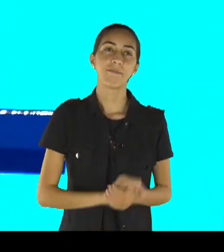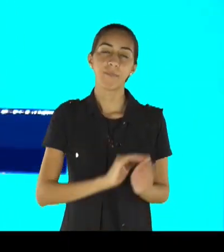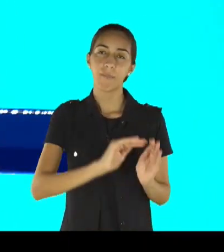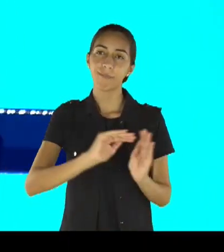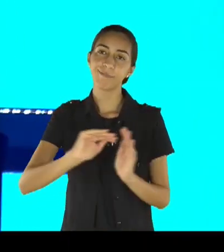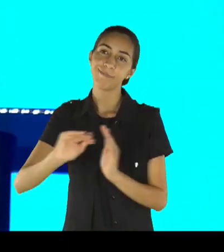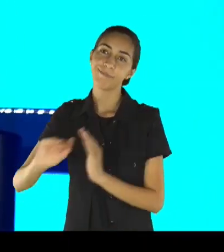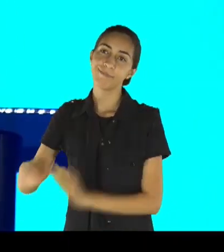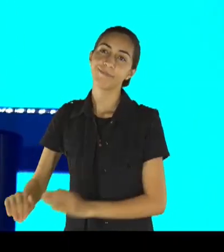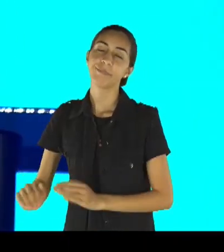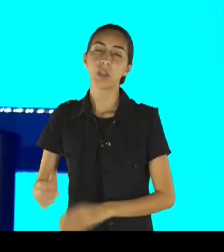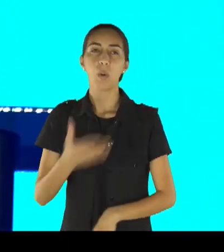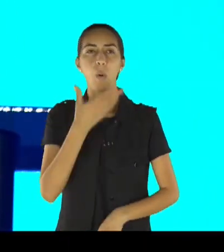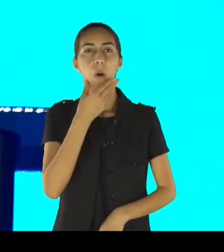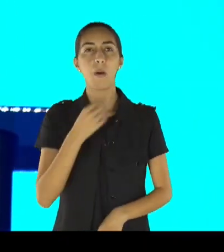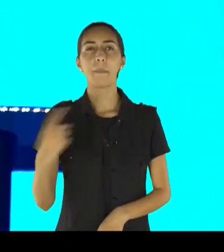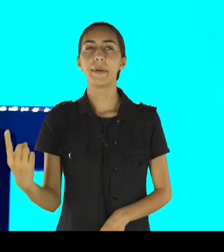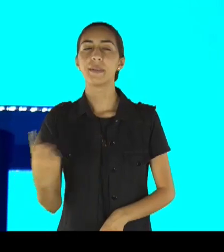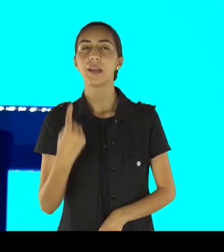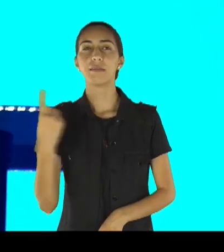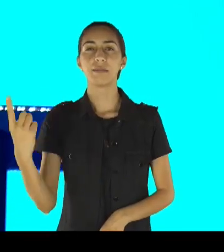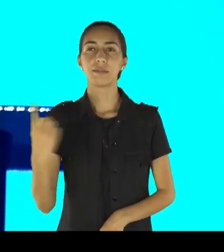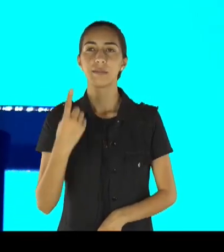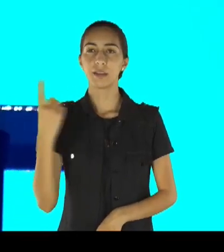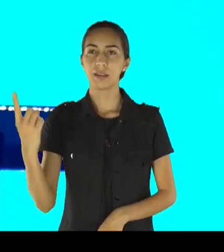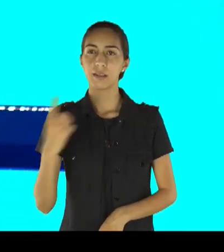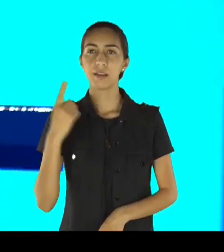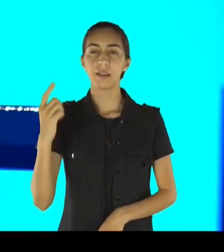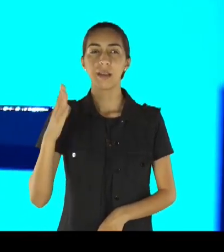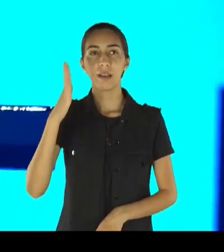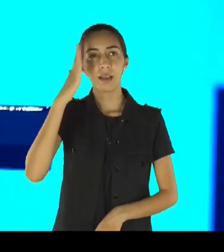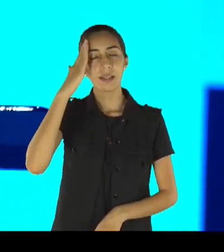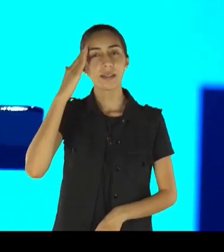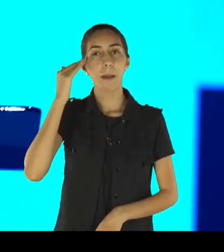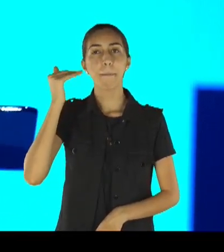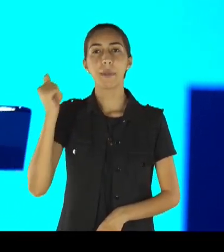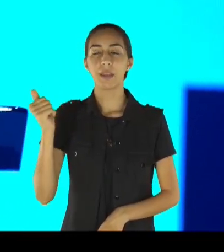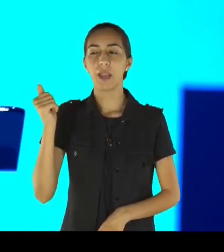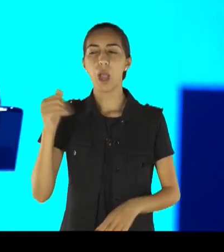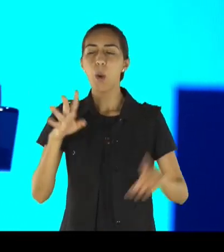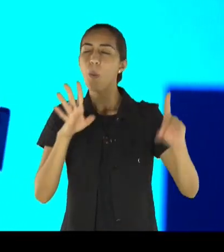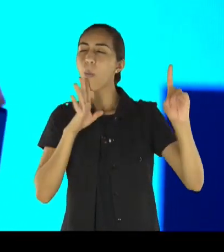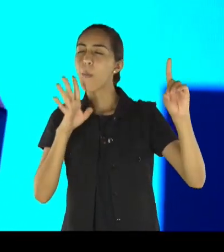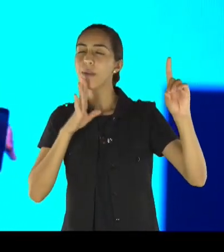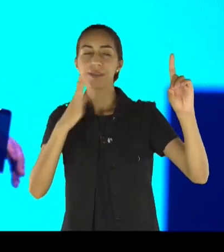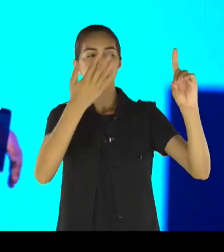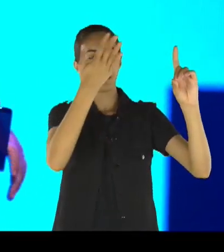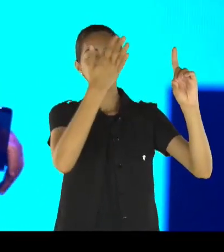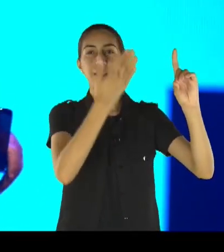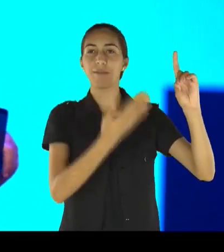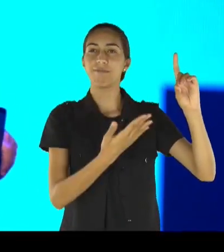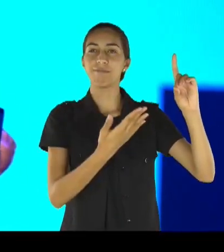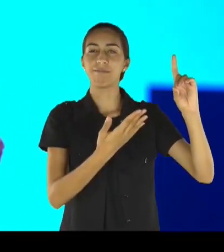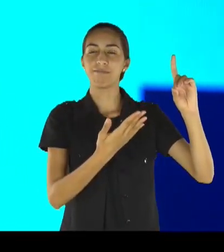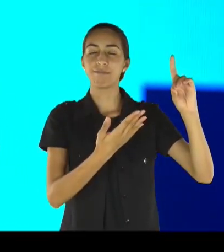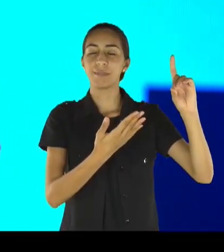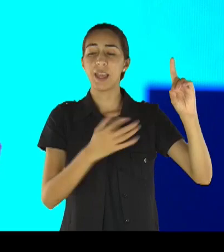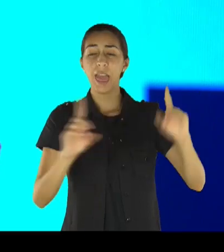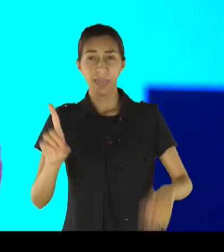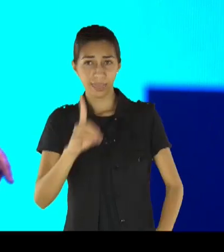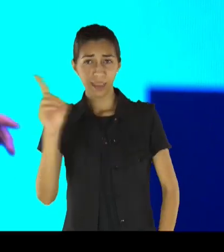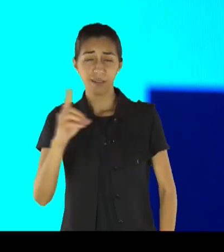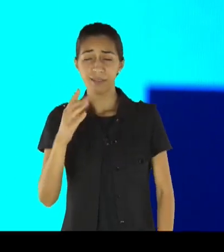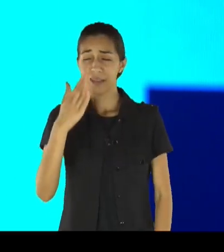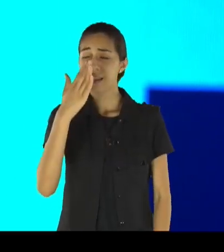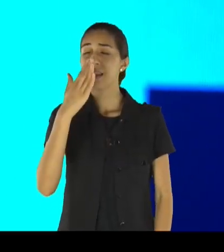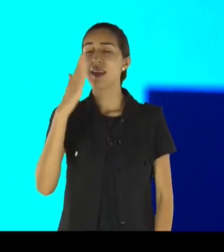sabia, o Deus, que ele servia, sabia o Deus, que ele podia confiar, no Salmo